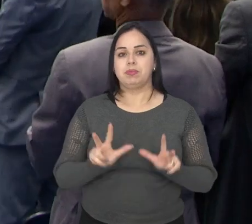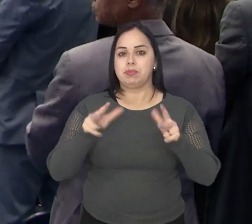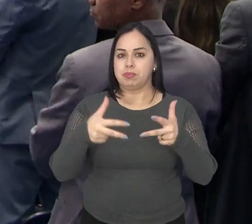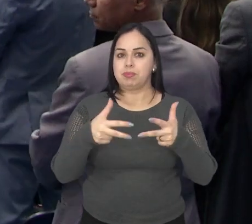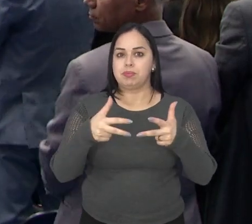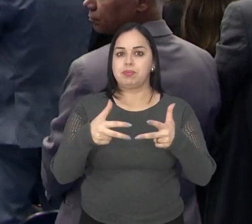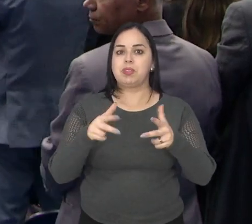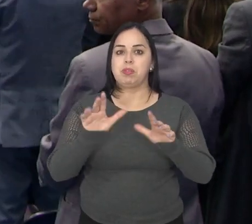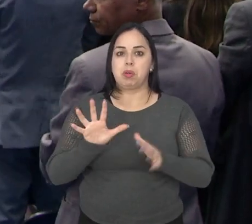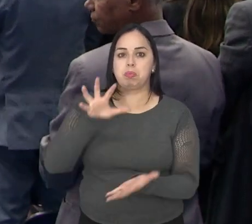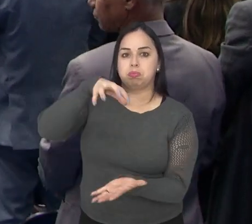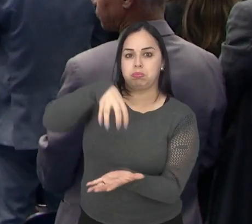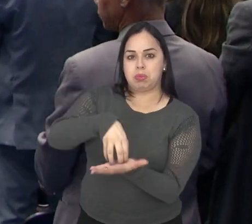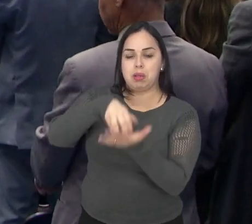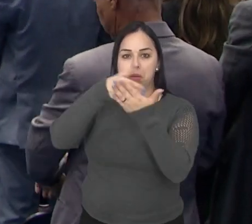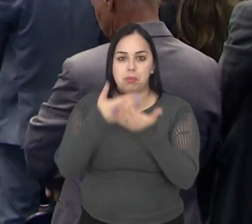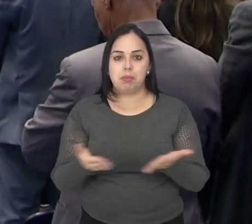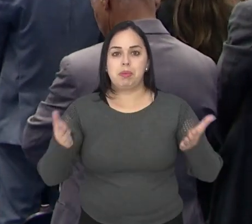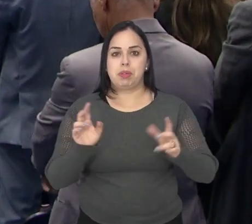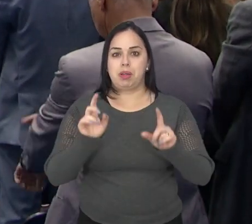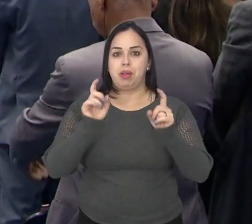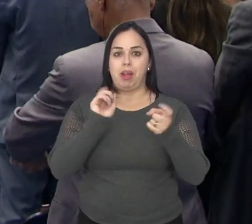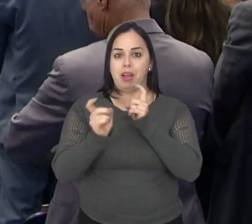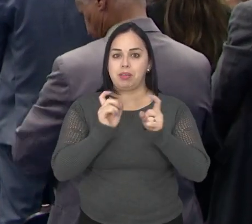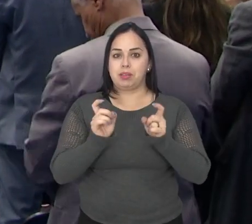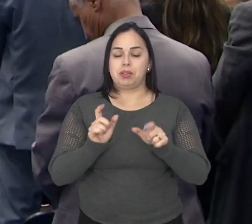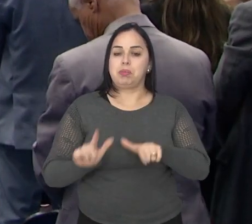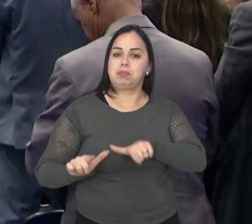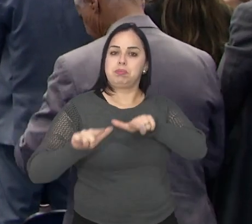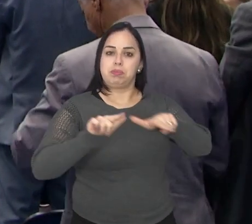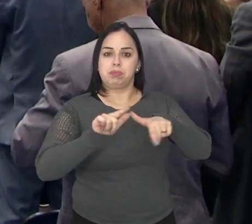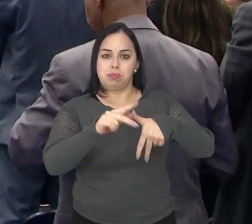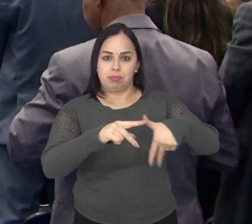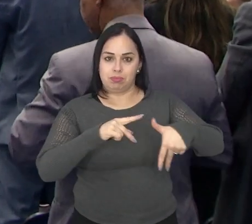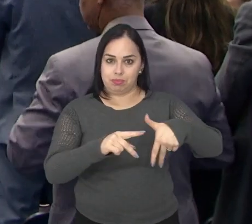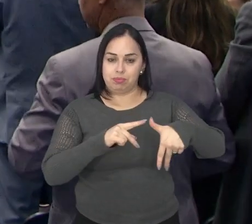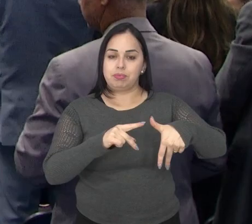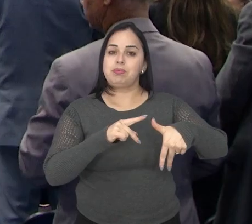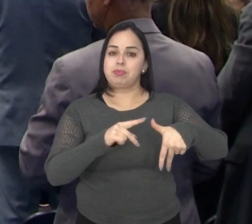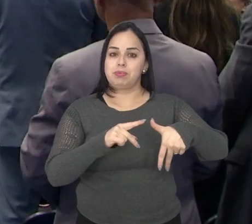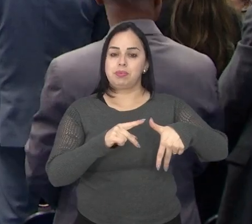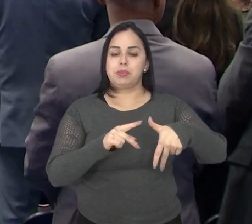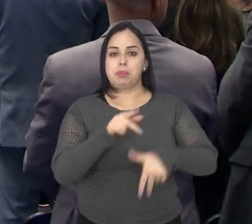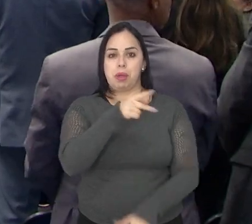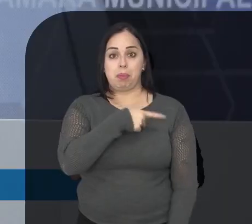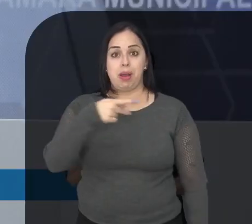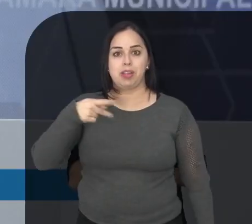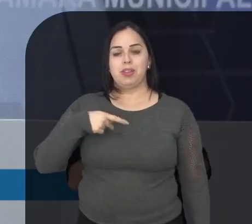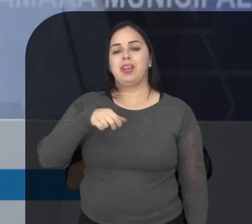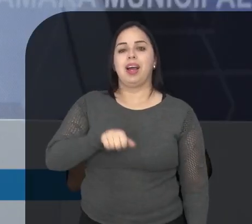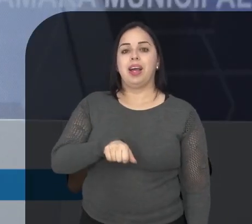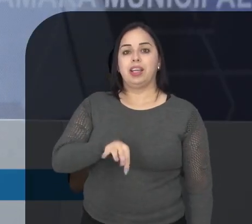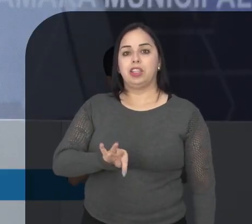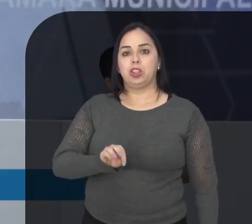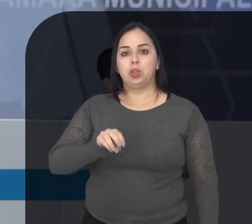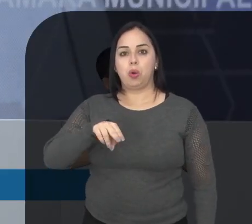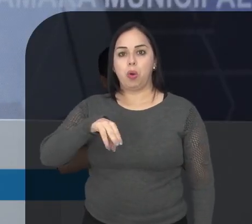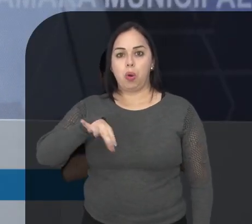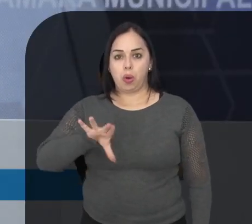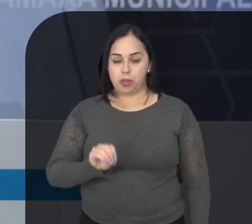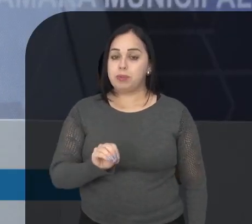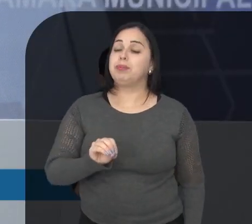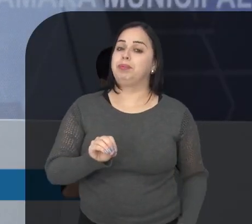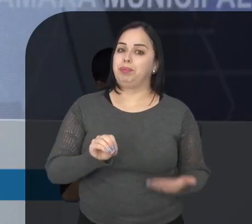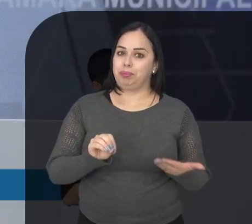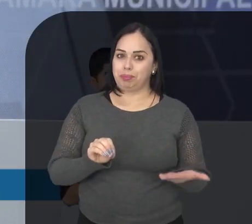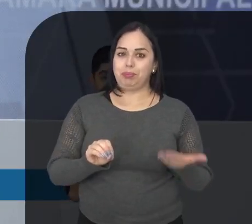A Câmara Municipal foi sede da cerimônia para entrega de título de cidadão joseense para o pastor Antônio